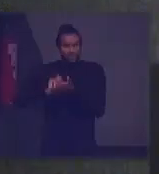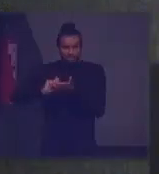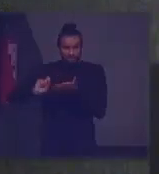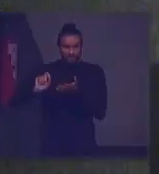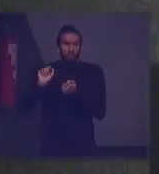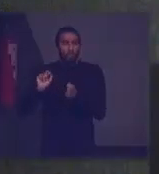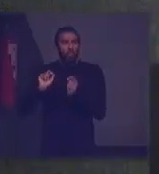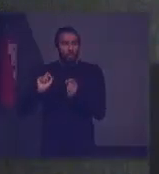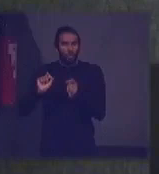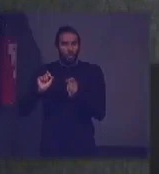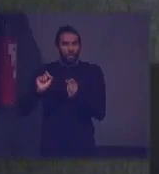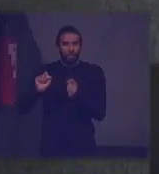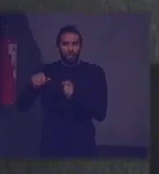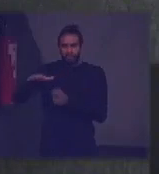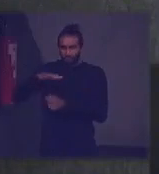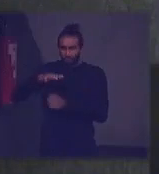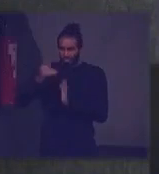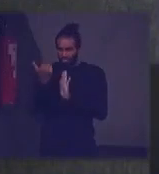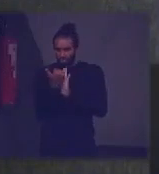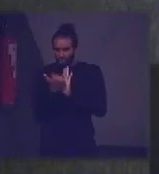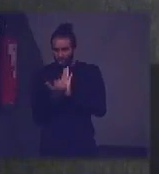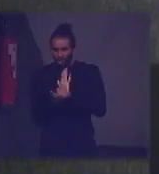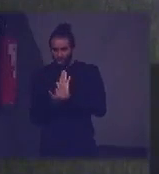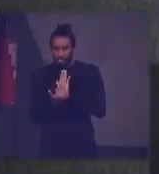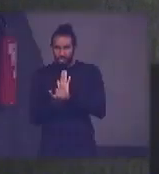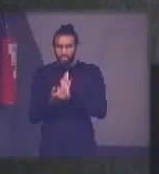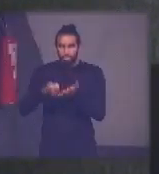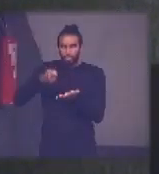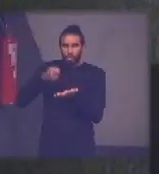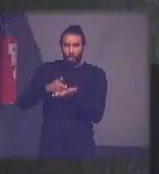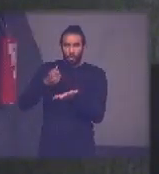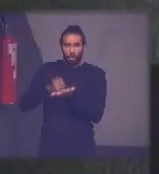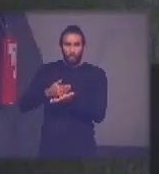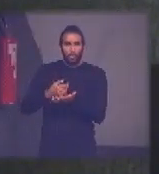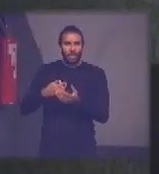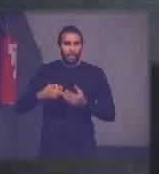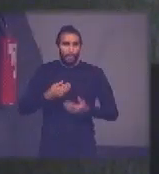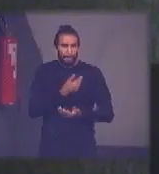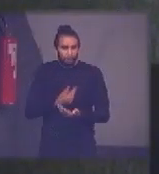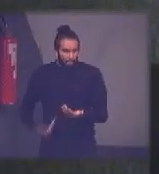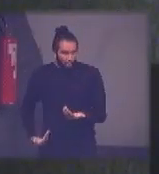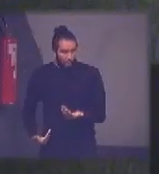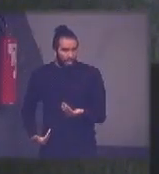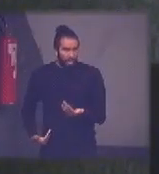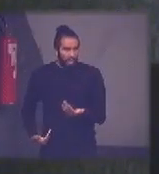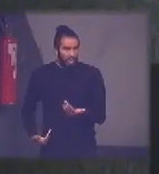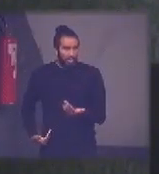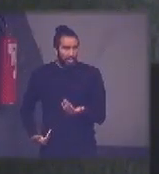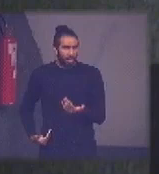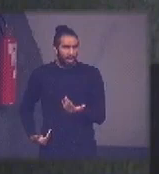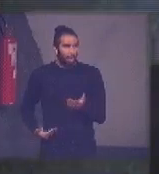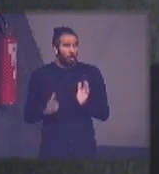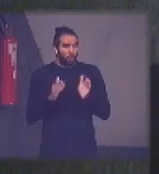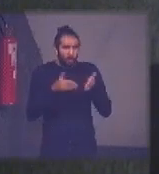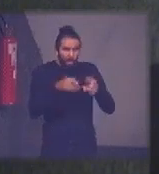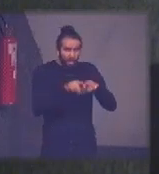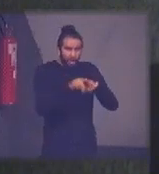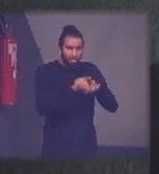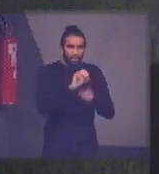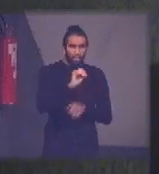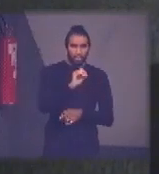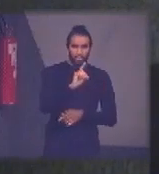esse aspecto, uma agenda normativa em compras públicas à luz dos ODS e estava frisado o ODS 12